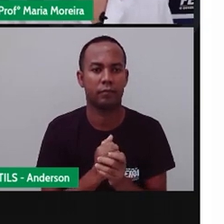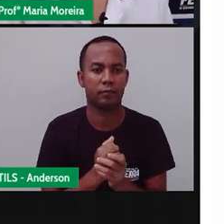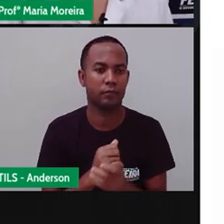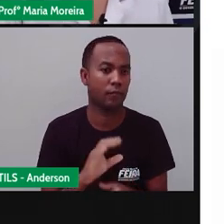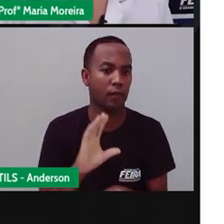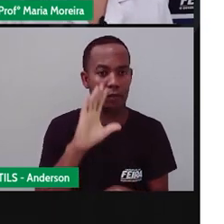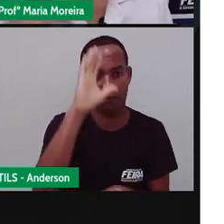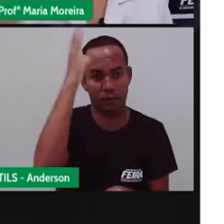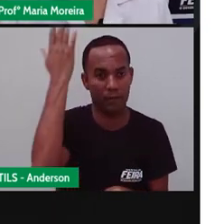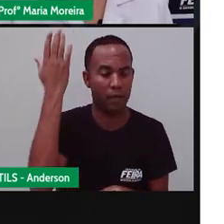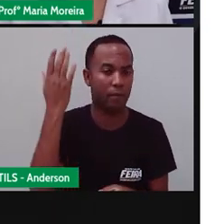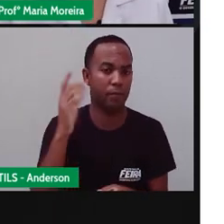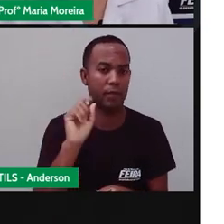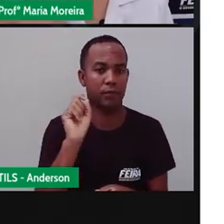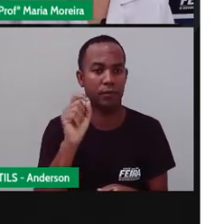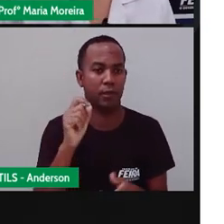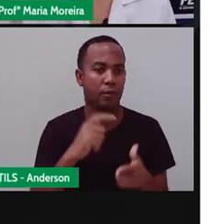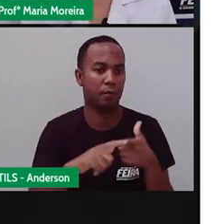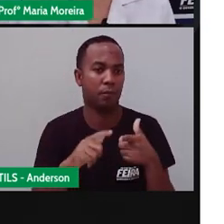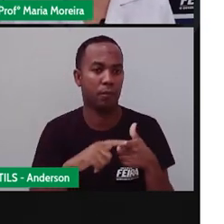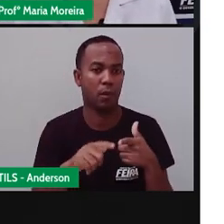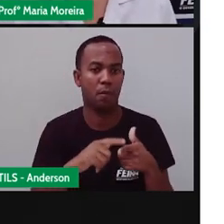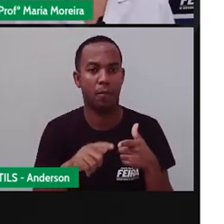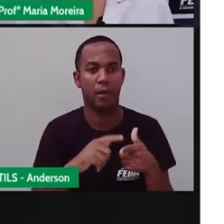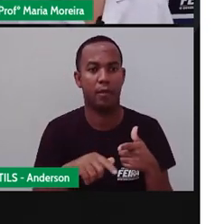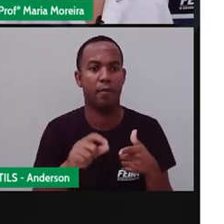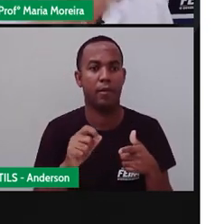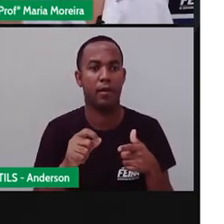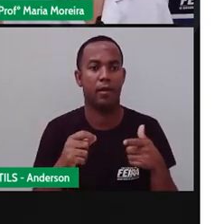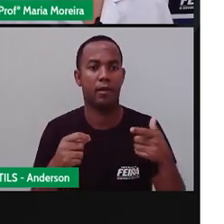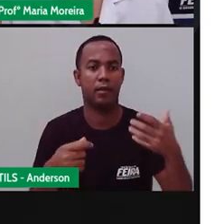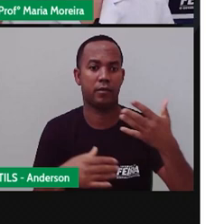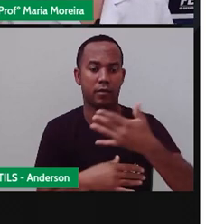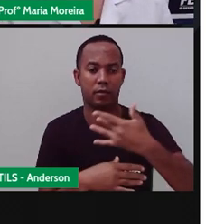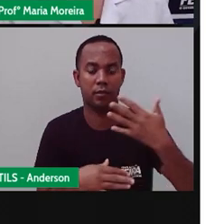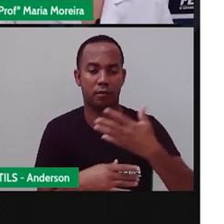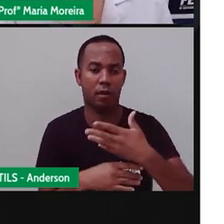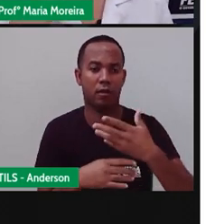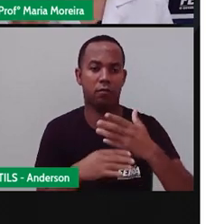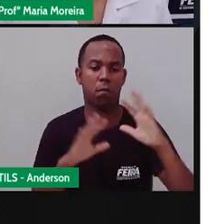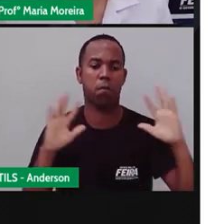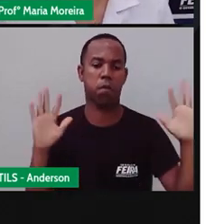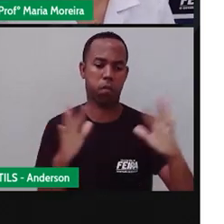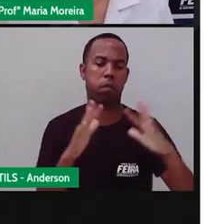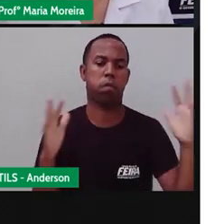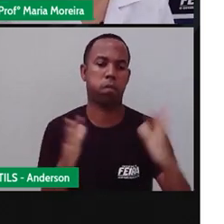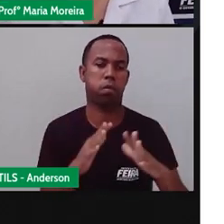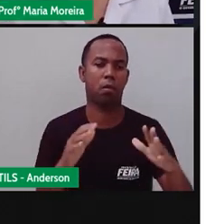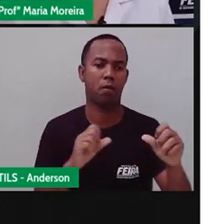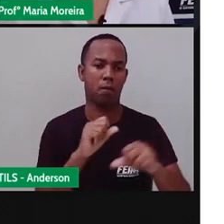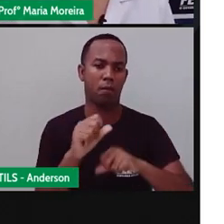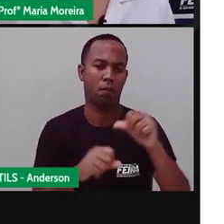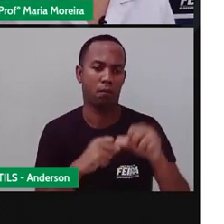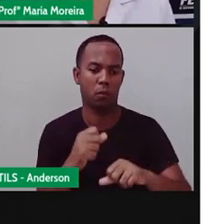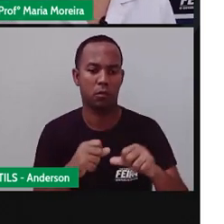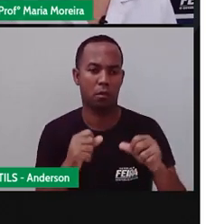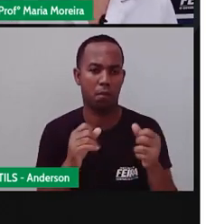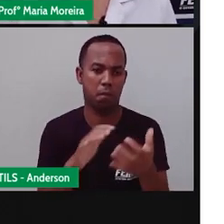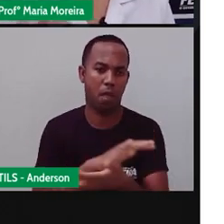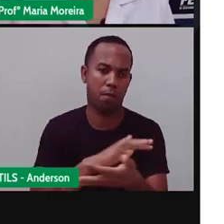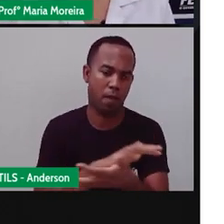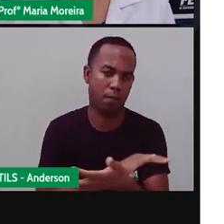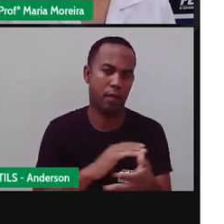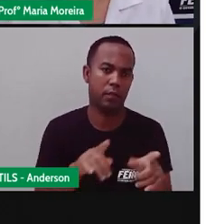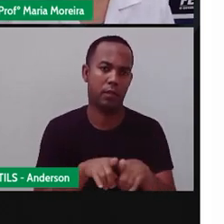acontece, por exemplo, que foi um tsunami, que é uma onda gigante. Aí, acontece uma destruição. A paisagem muda rapidamente, em poucos instantes.